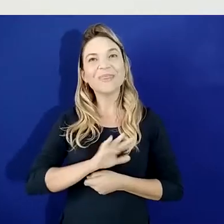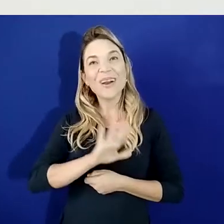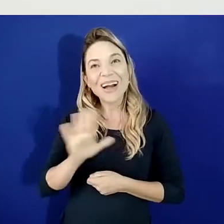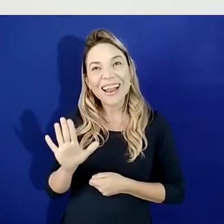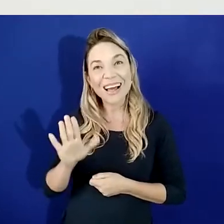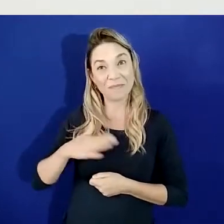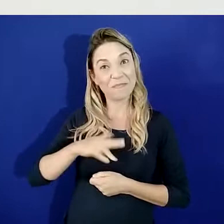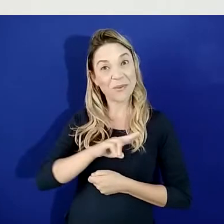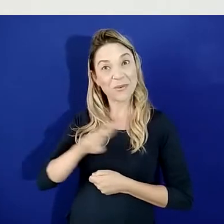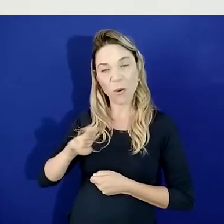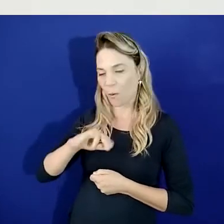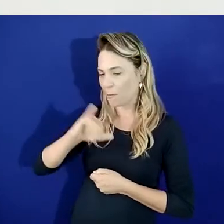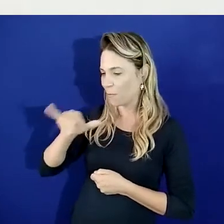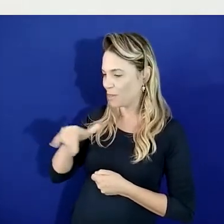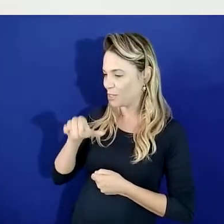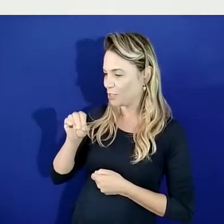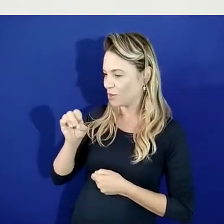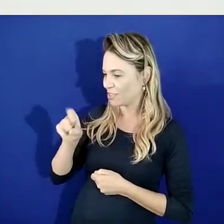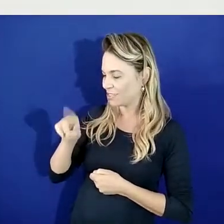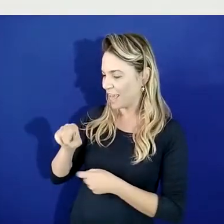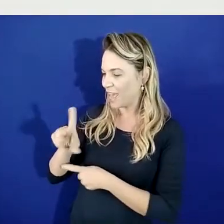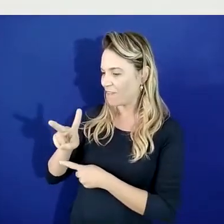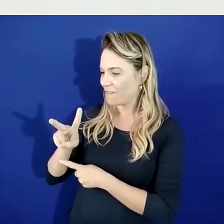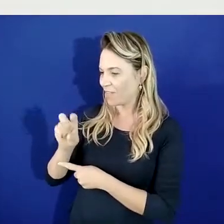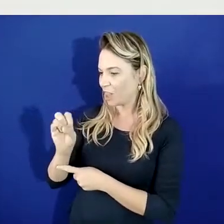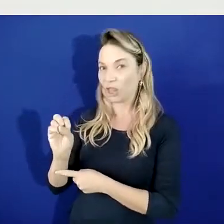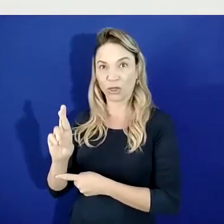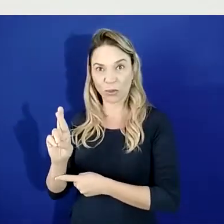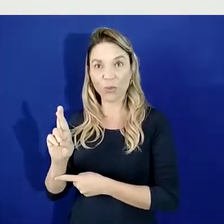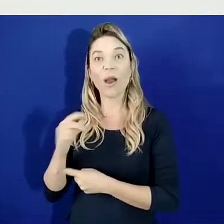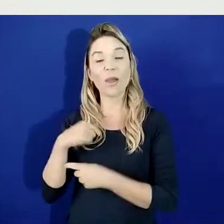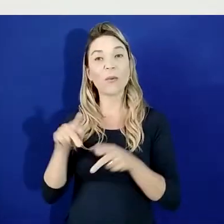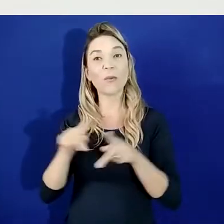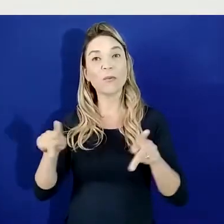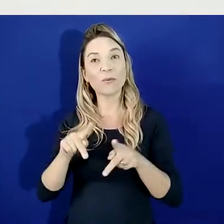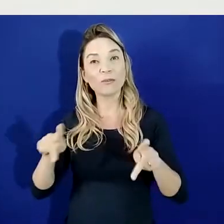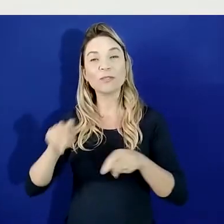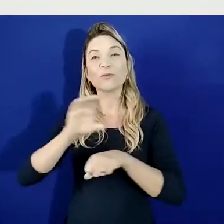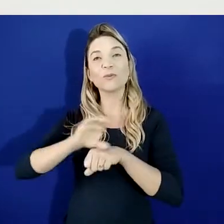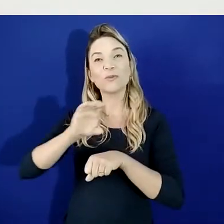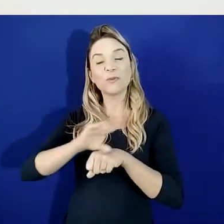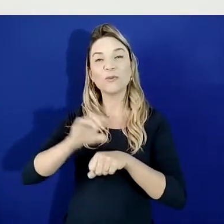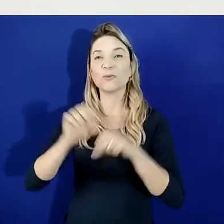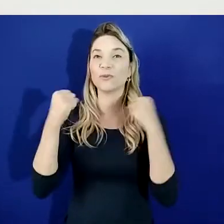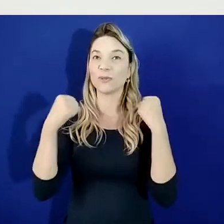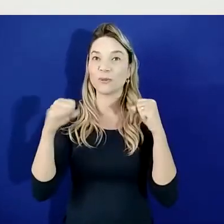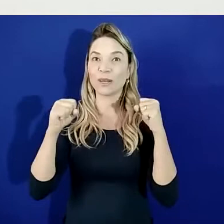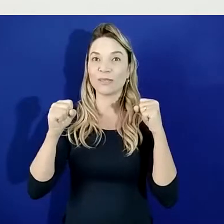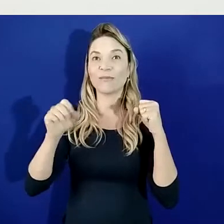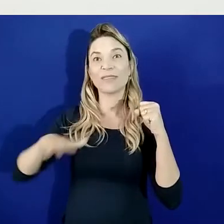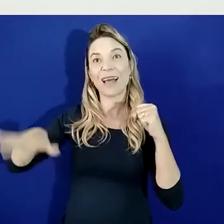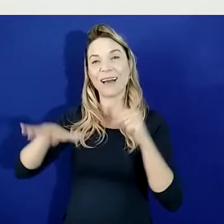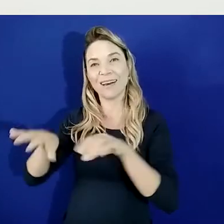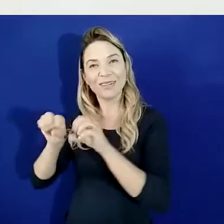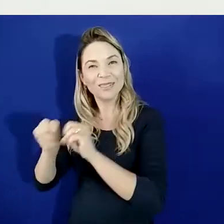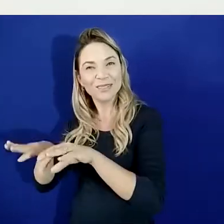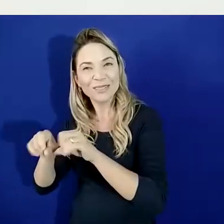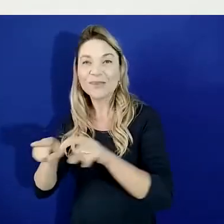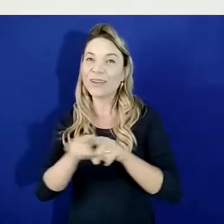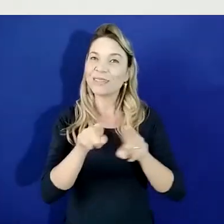Olá, meu nome é José Vitor Vieira Salgado, sou docente nos cursos de Educação Física Licenciatura e